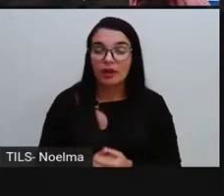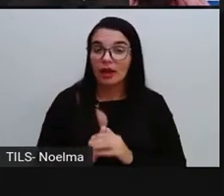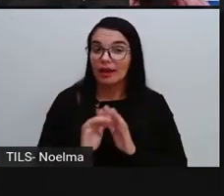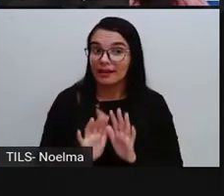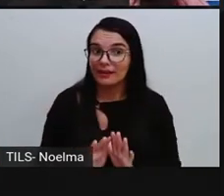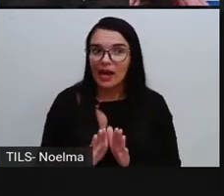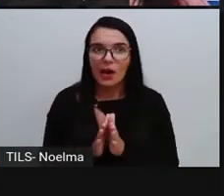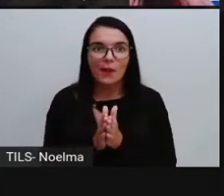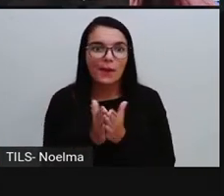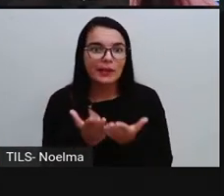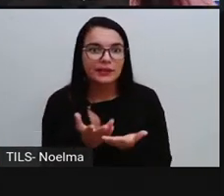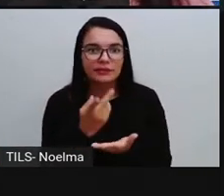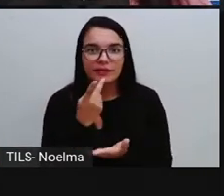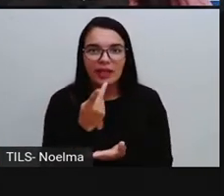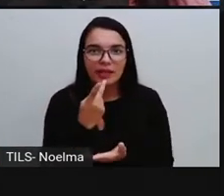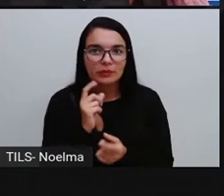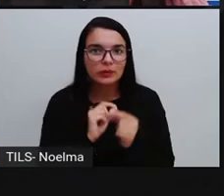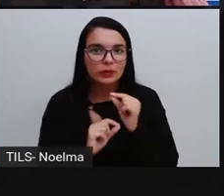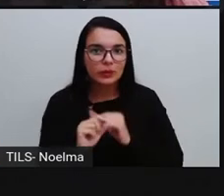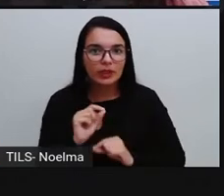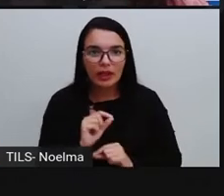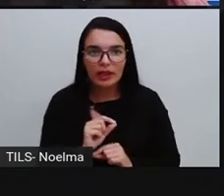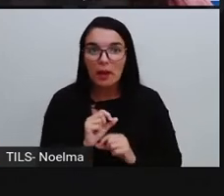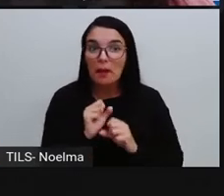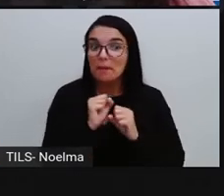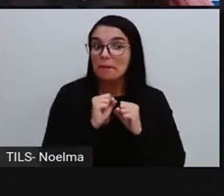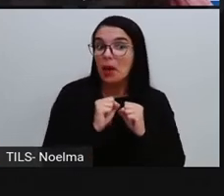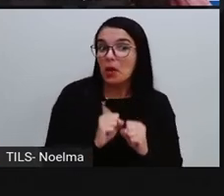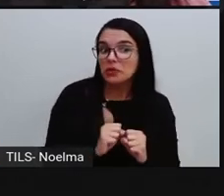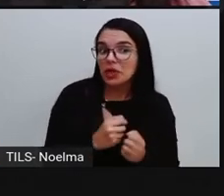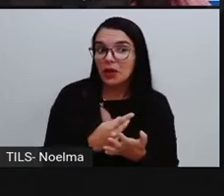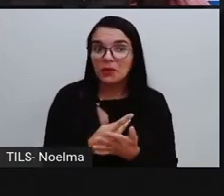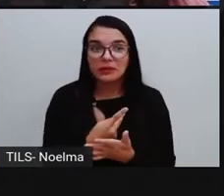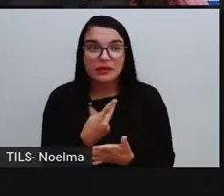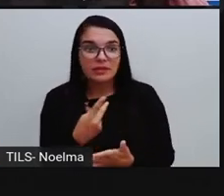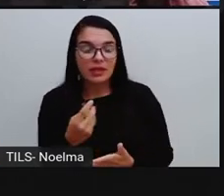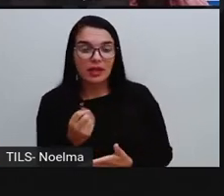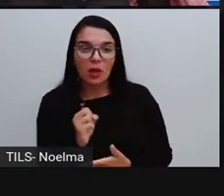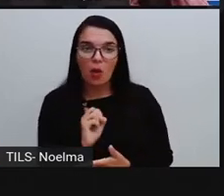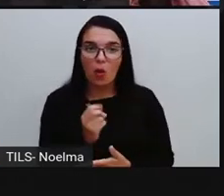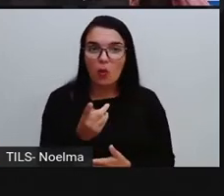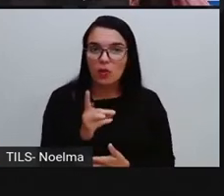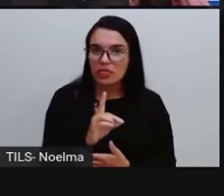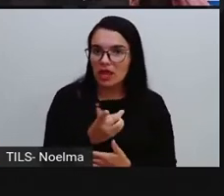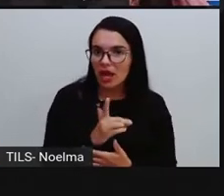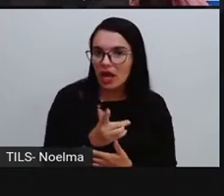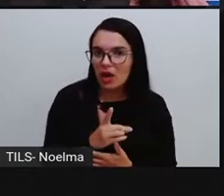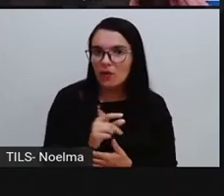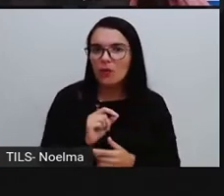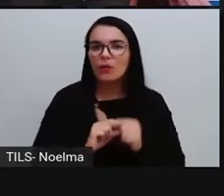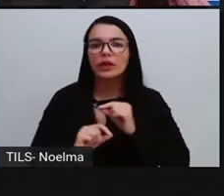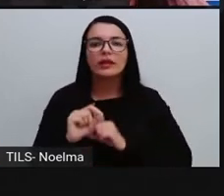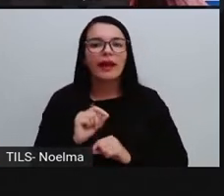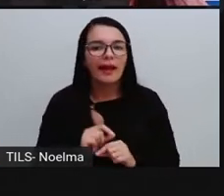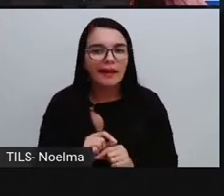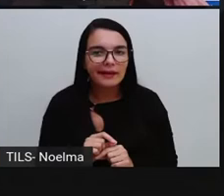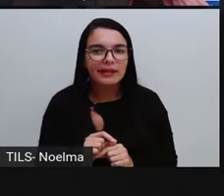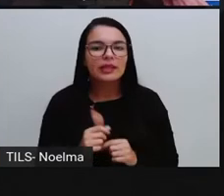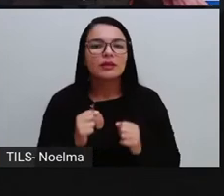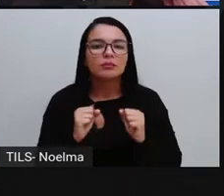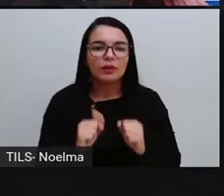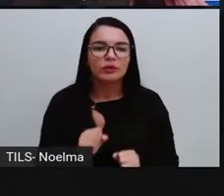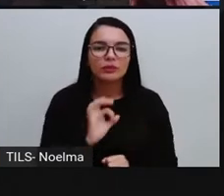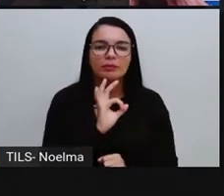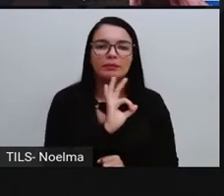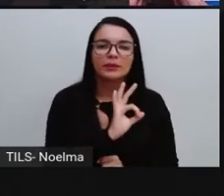aleatório, estamos determinando a probabilidade de que ele ocorra. Mas isso não